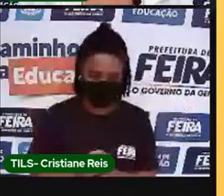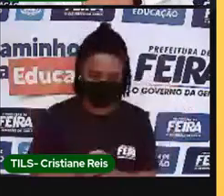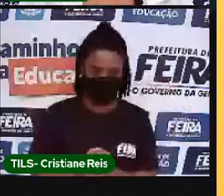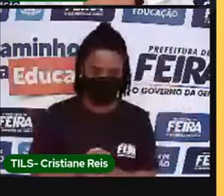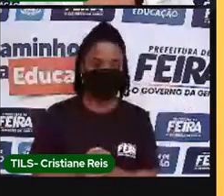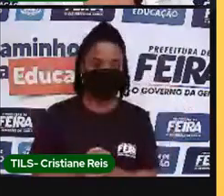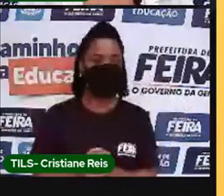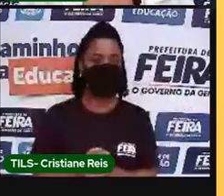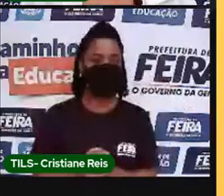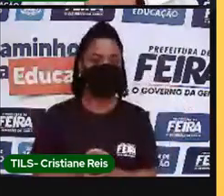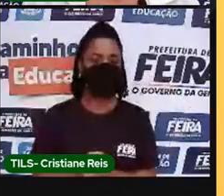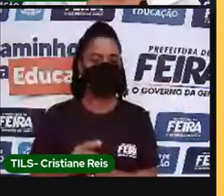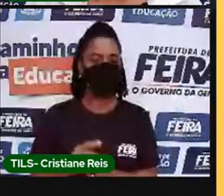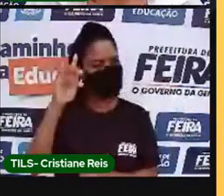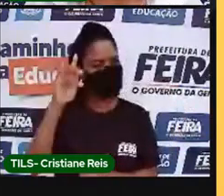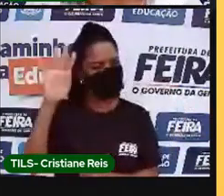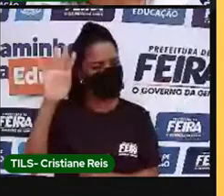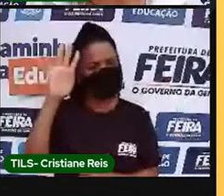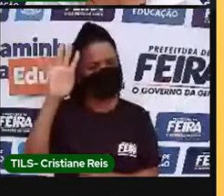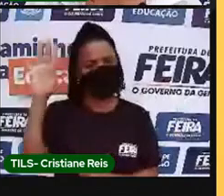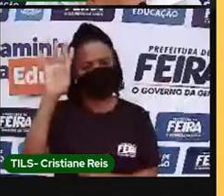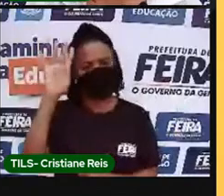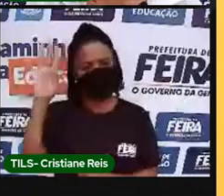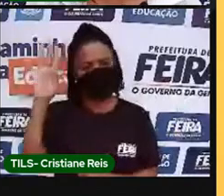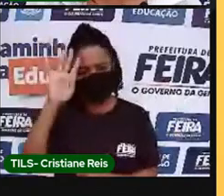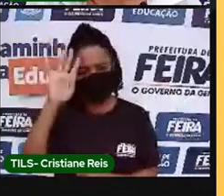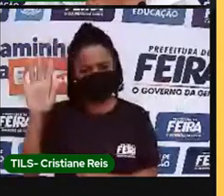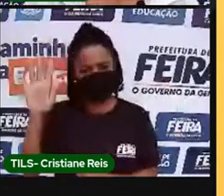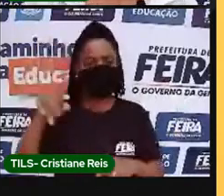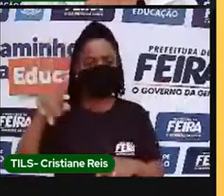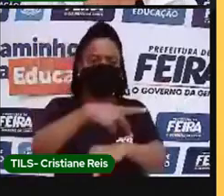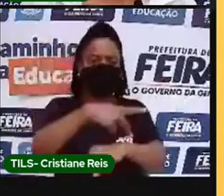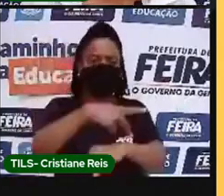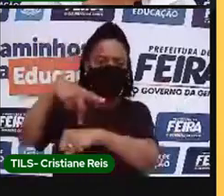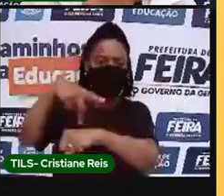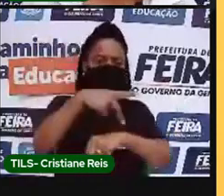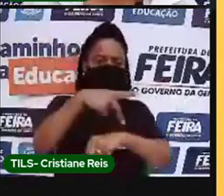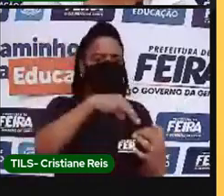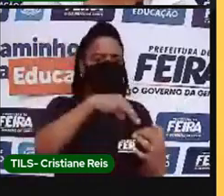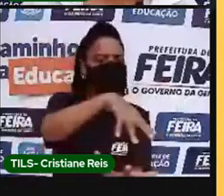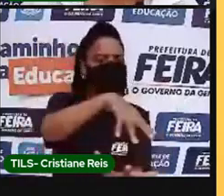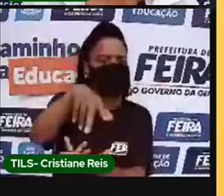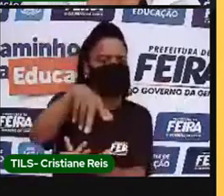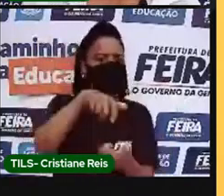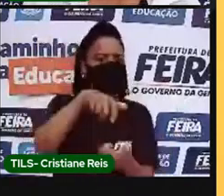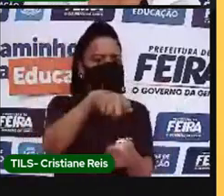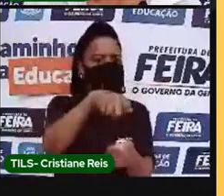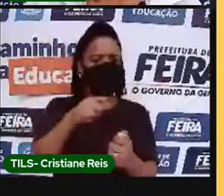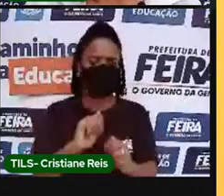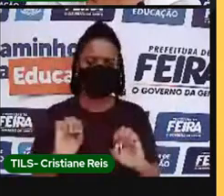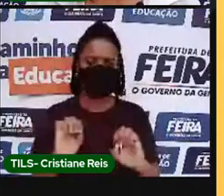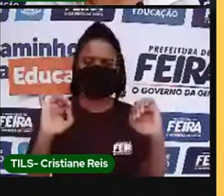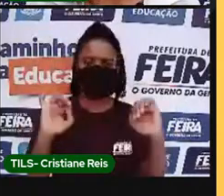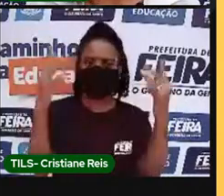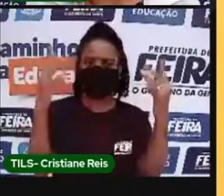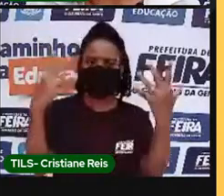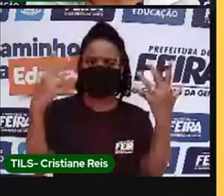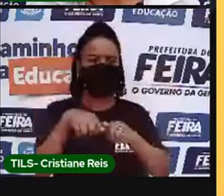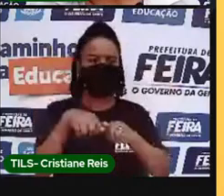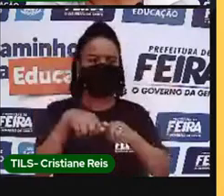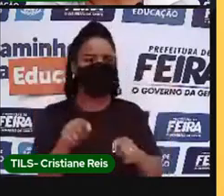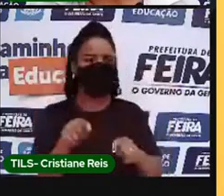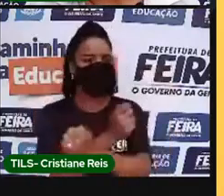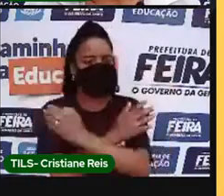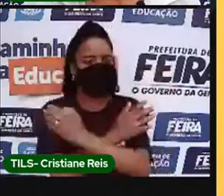pouco sobre as festividades que acontecem ao redor do mundo. Será que em todos os lugares